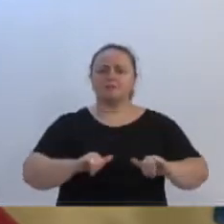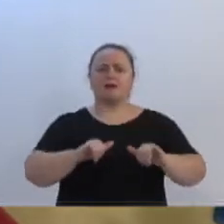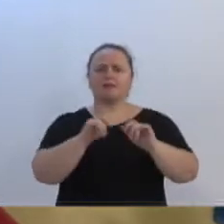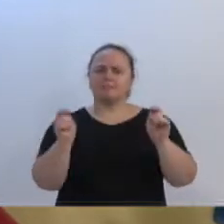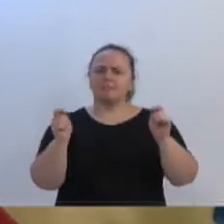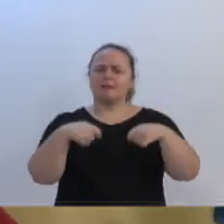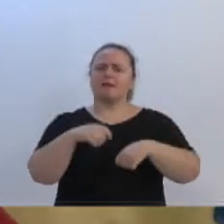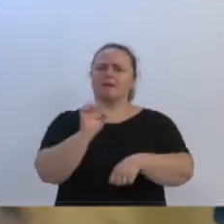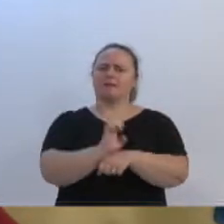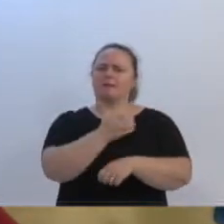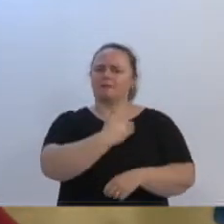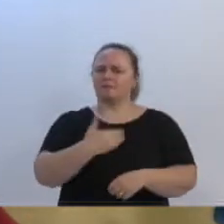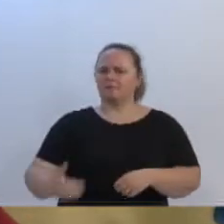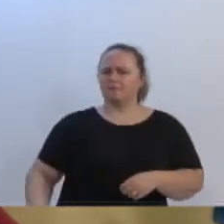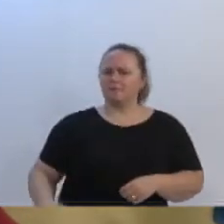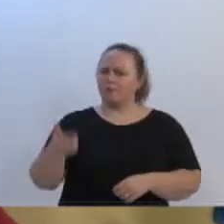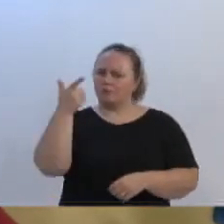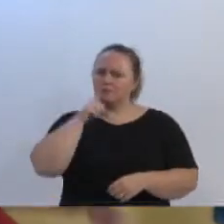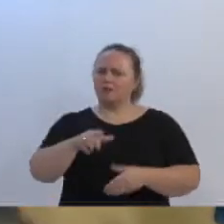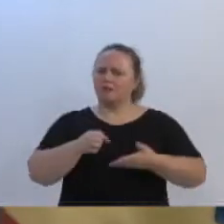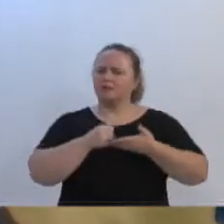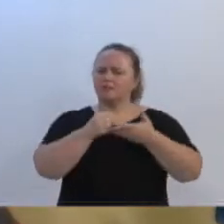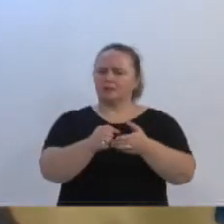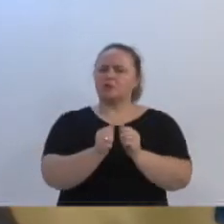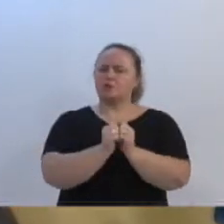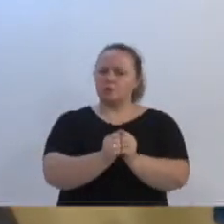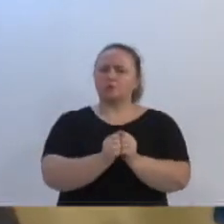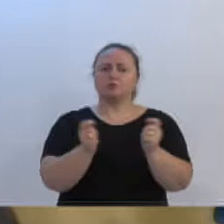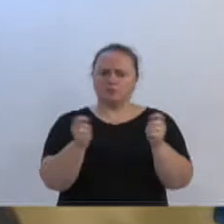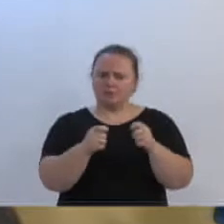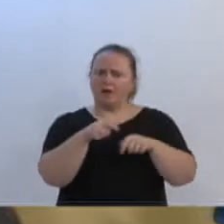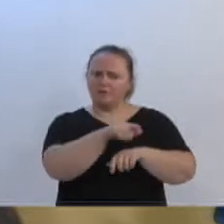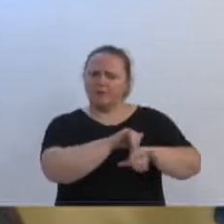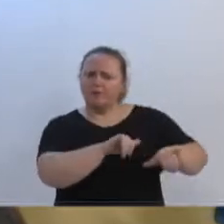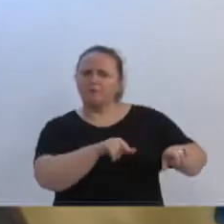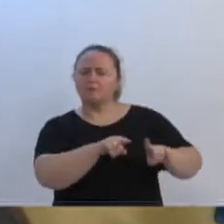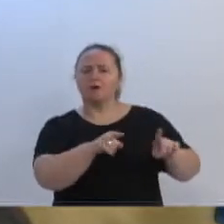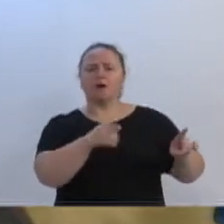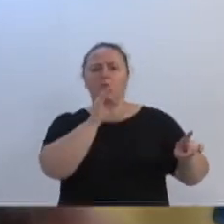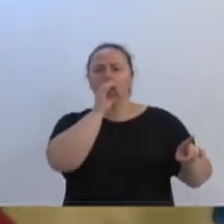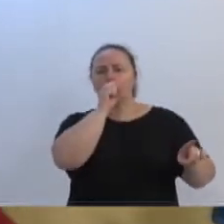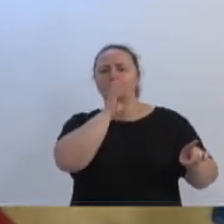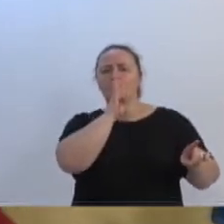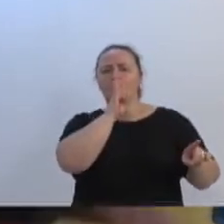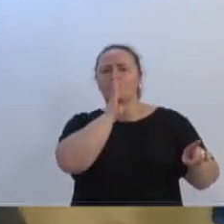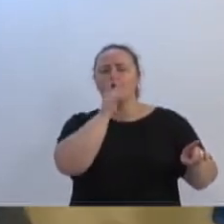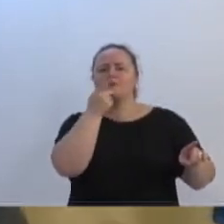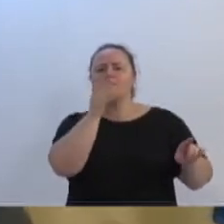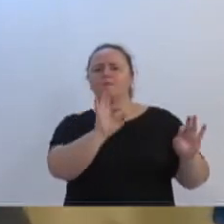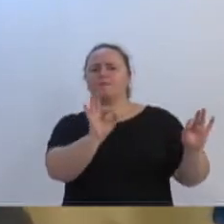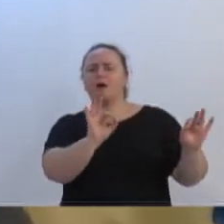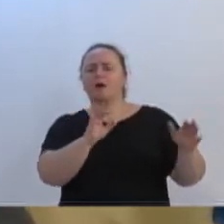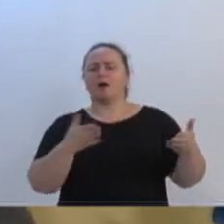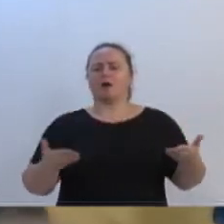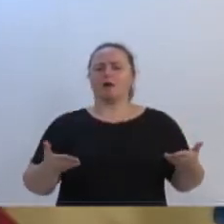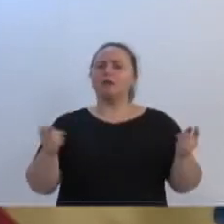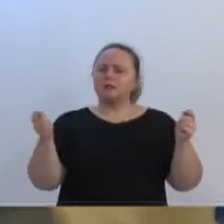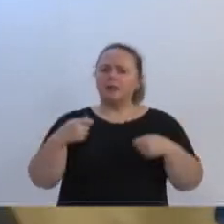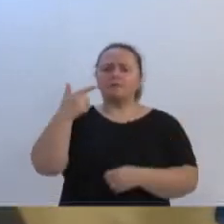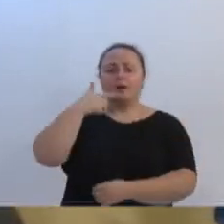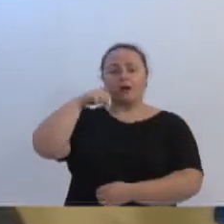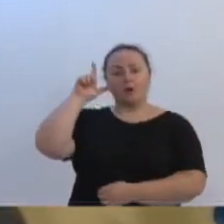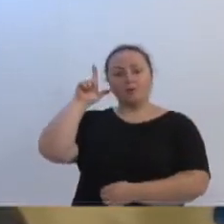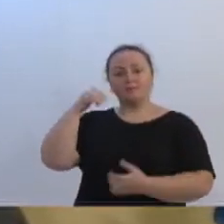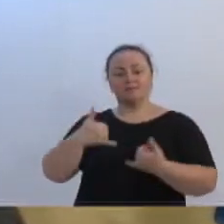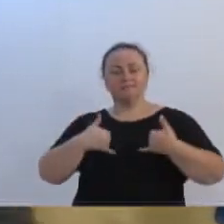desse povo trabalhador e ordeiro. Será que ele não poderia vir aqui falar isso para o povo de Blumenau? Será que ele não poderia ter vindo no aniversário de Blumenau, nem